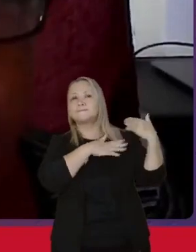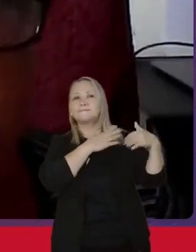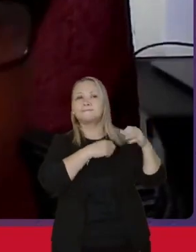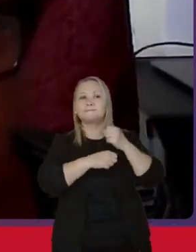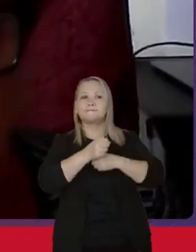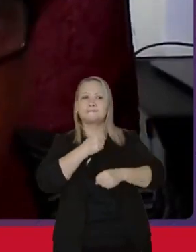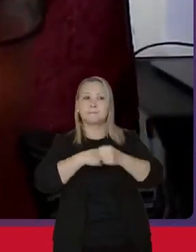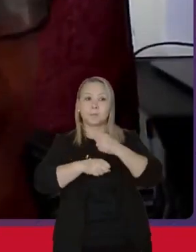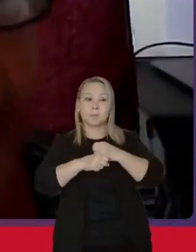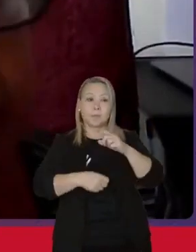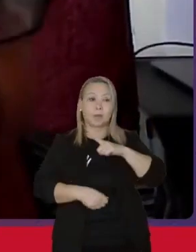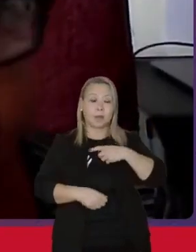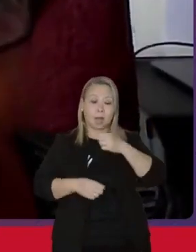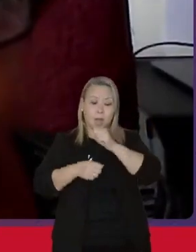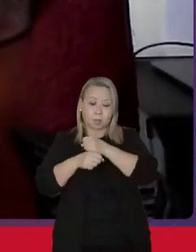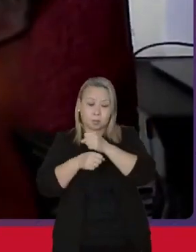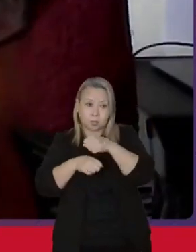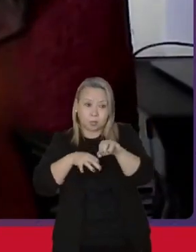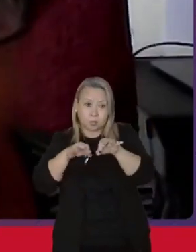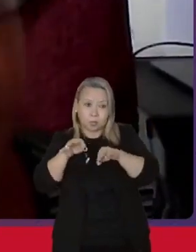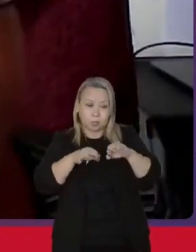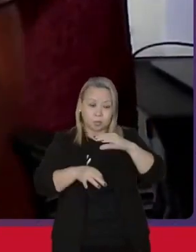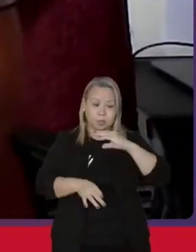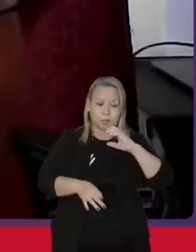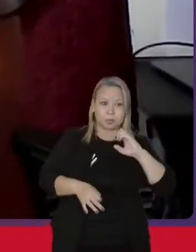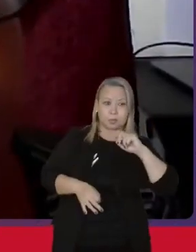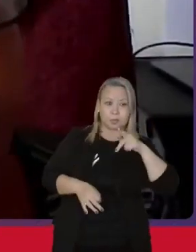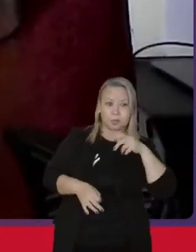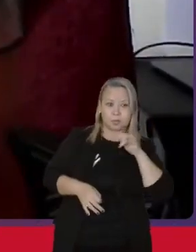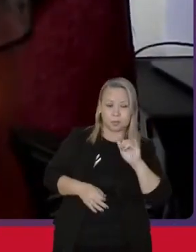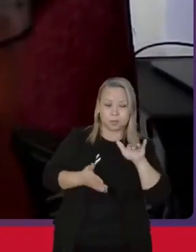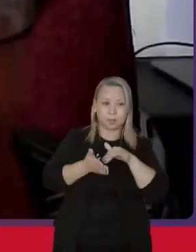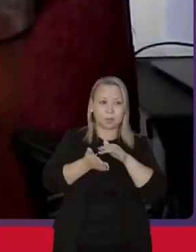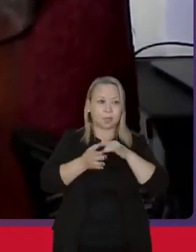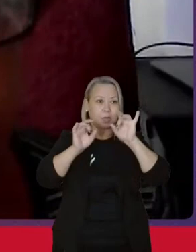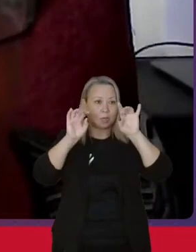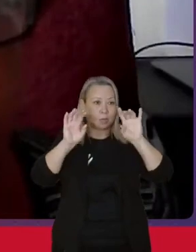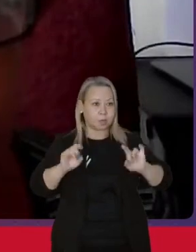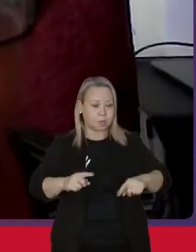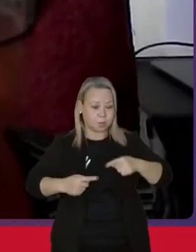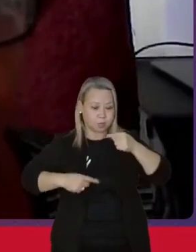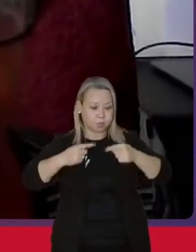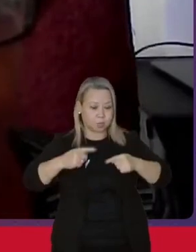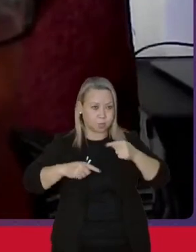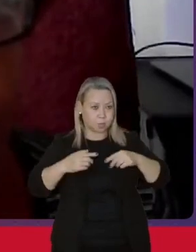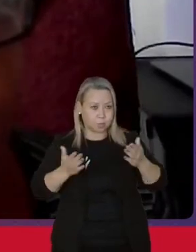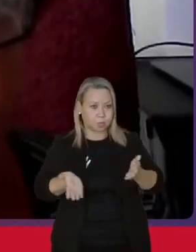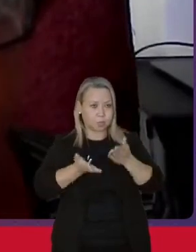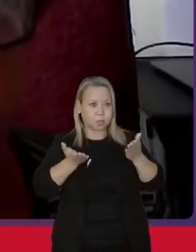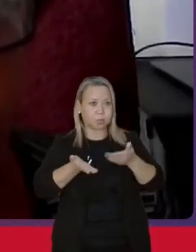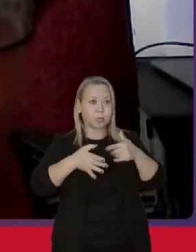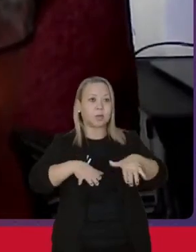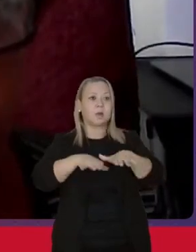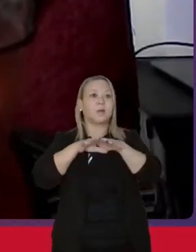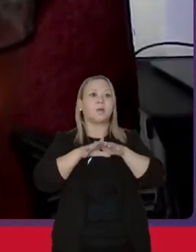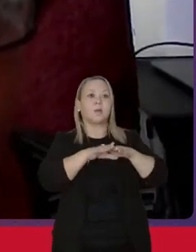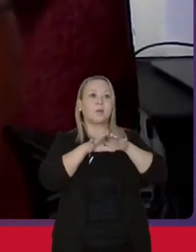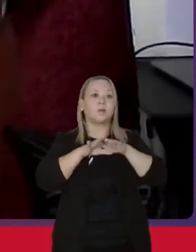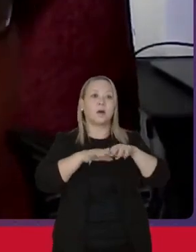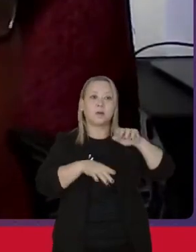houve a construção da CEPIR, da Secretaria Especial de Políticas de Promoção da Igualdade Racial,